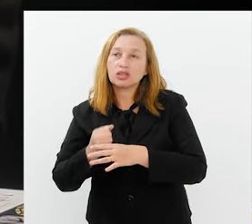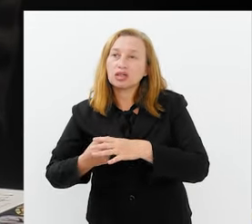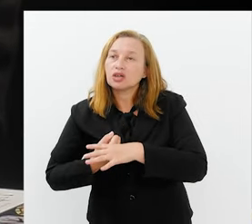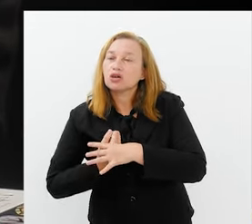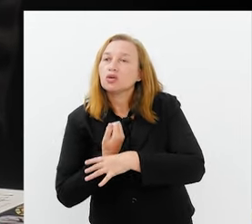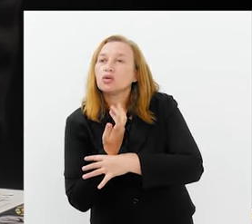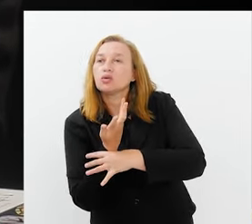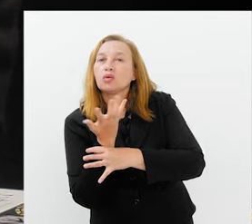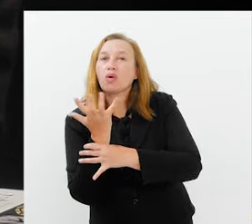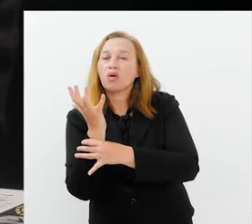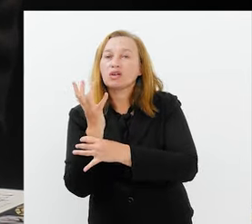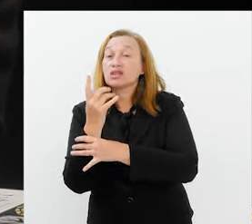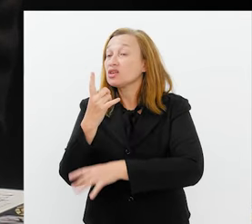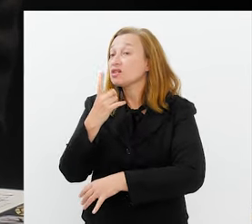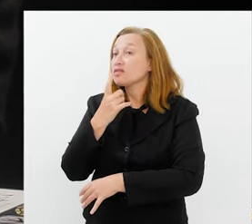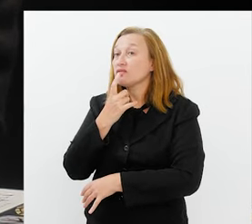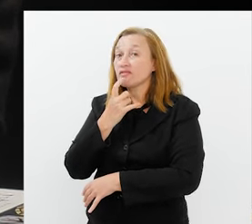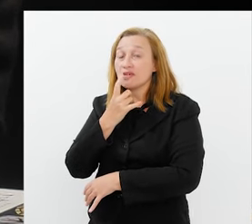E aí, nesse momento,